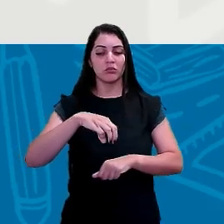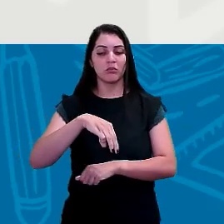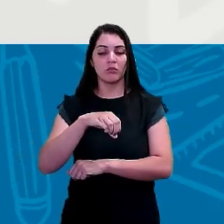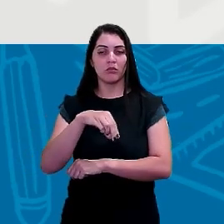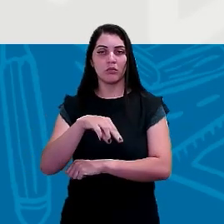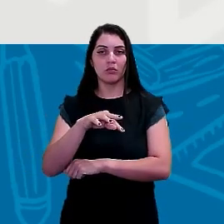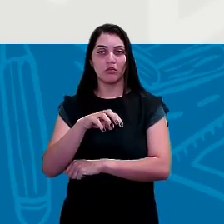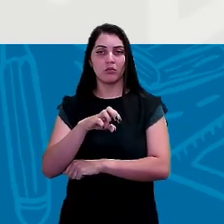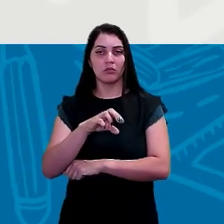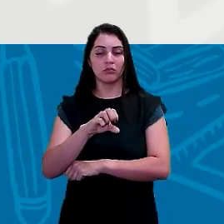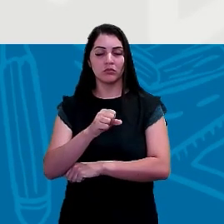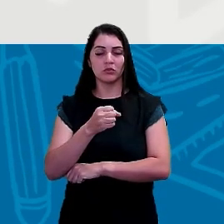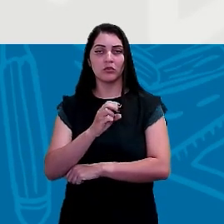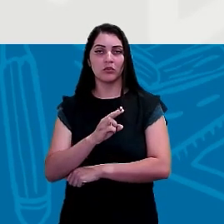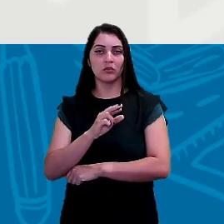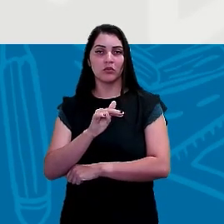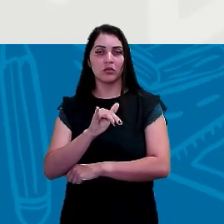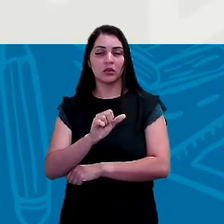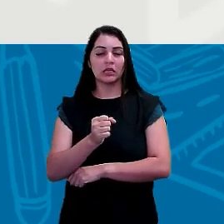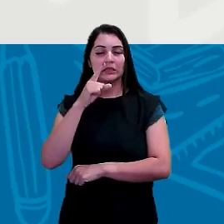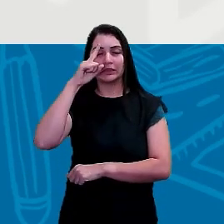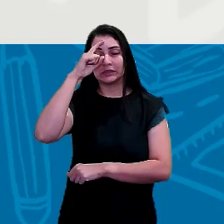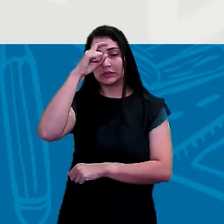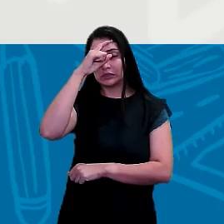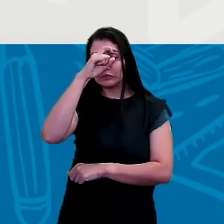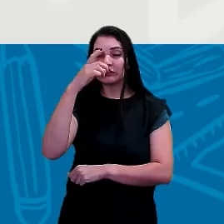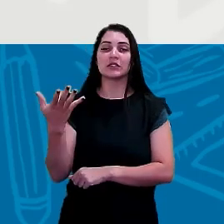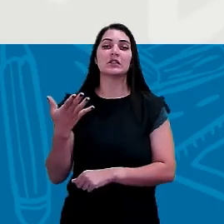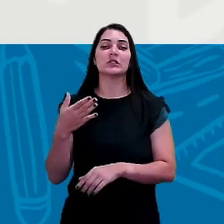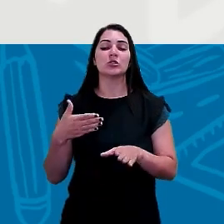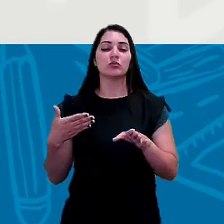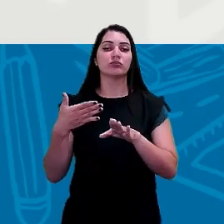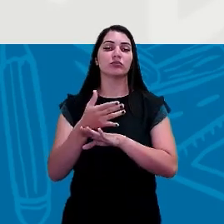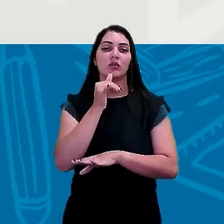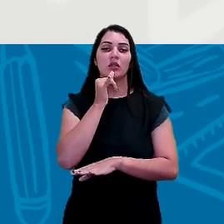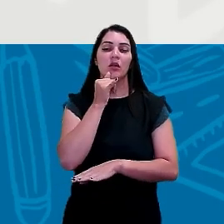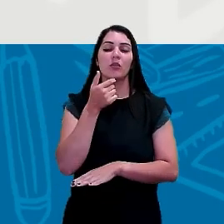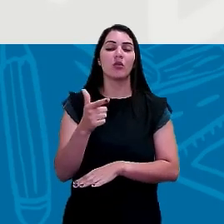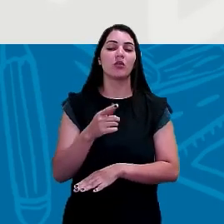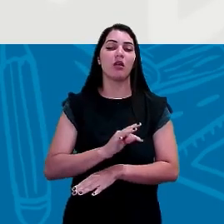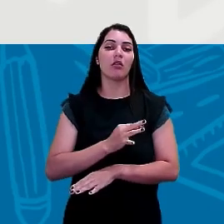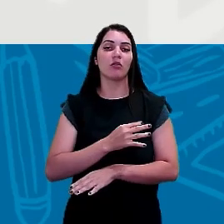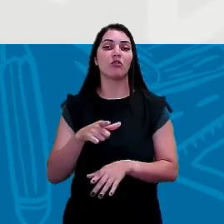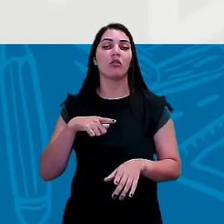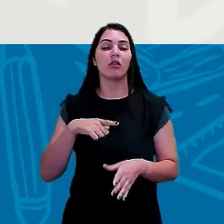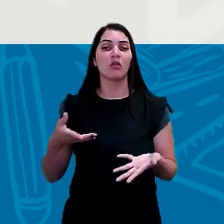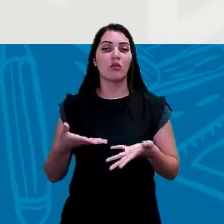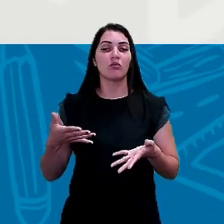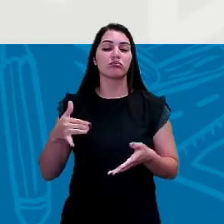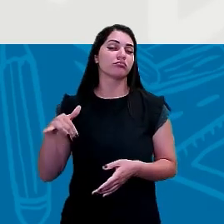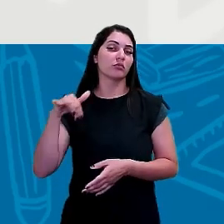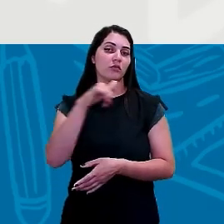muito difícil de ser superado sem a tecnologia que se tem hoje, o uso de aviões, entre outros. Então, você não conseguia...